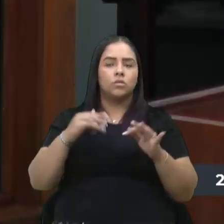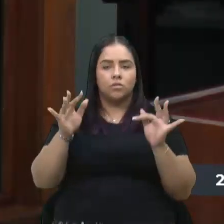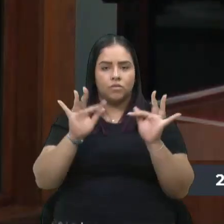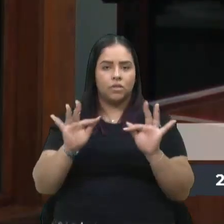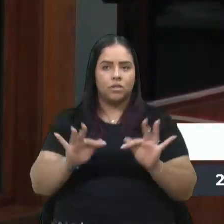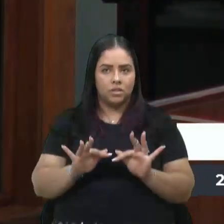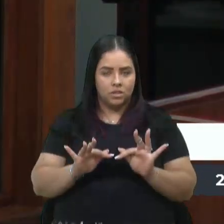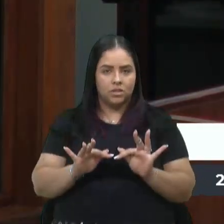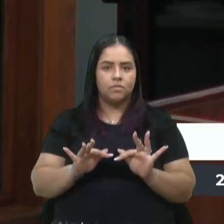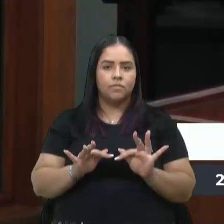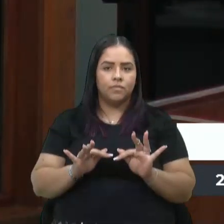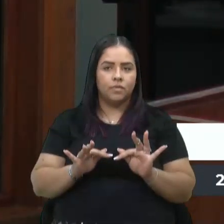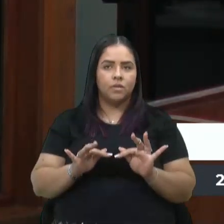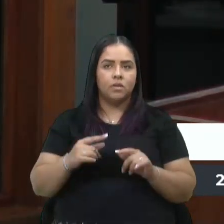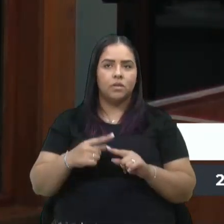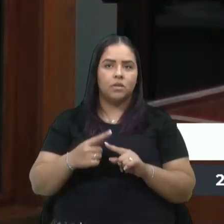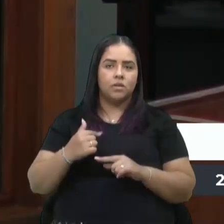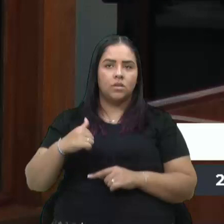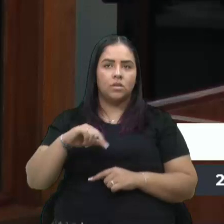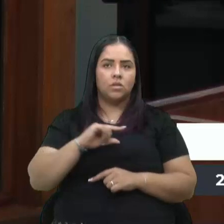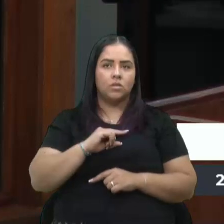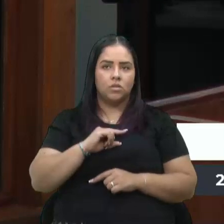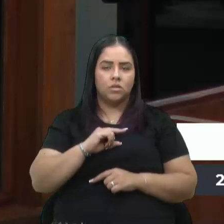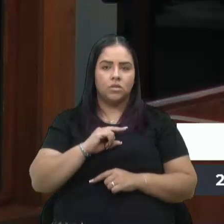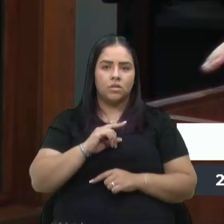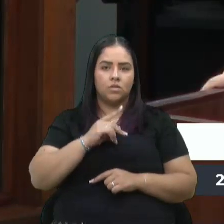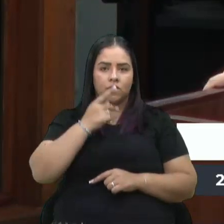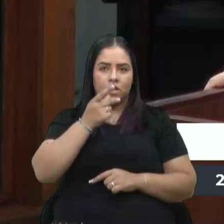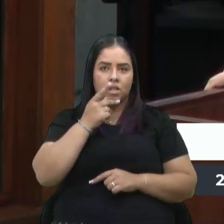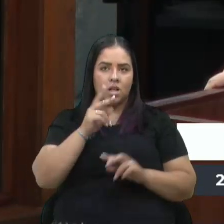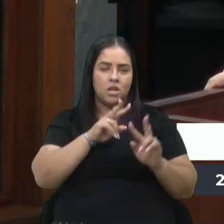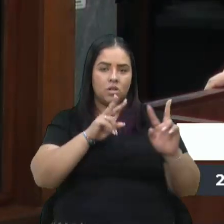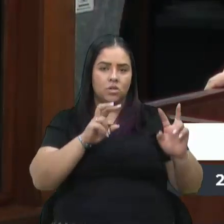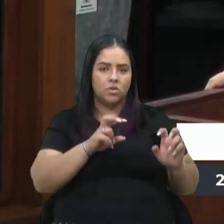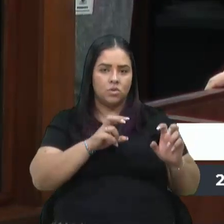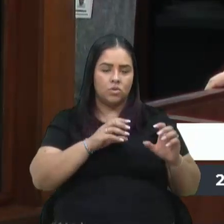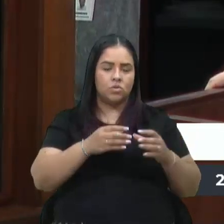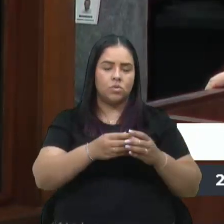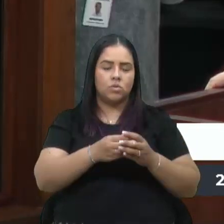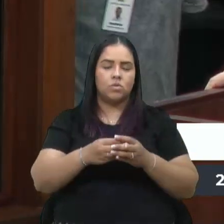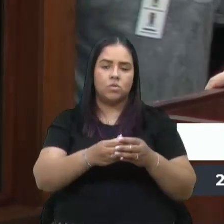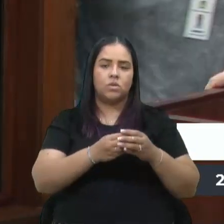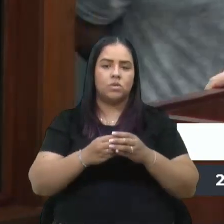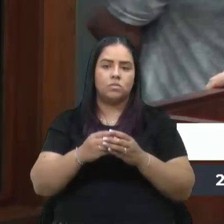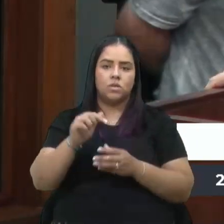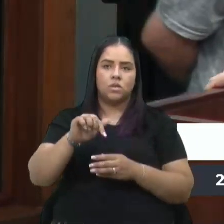quando a gente trata a questão do turismo aqui da tribuna,